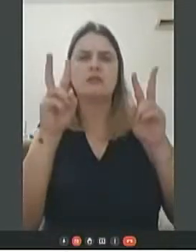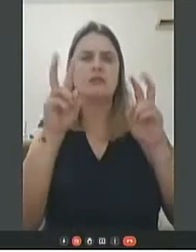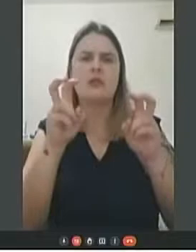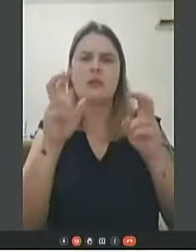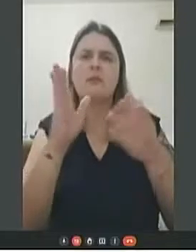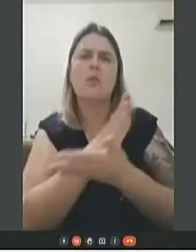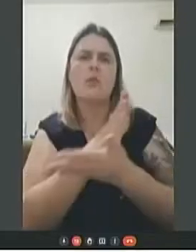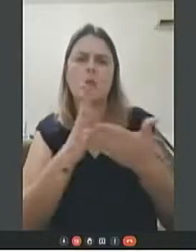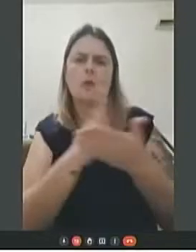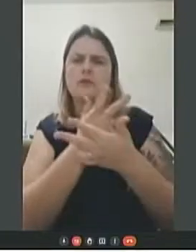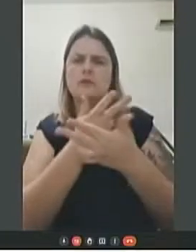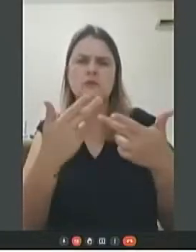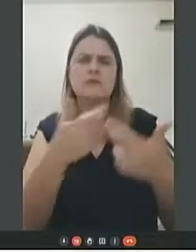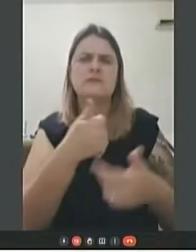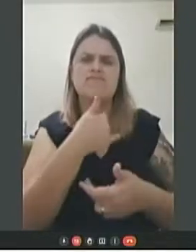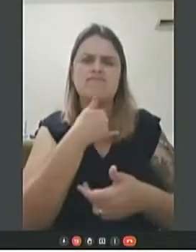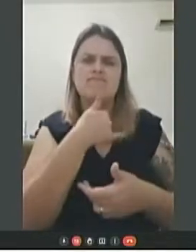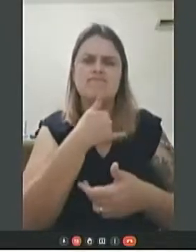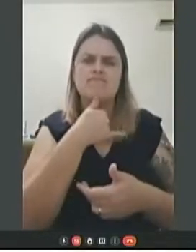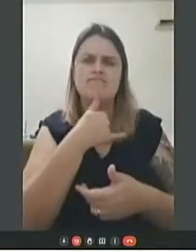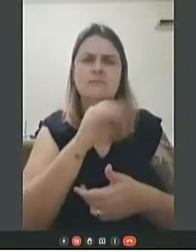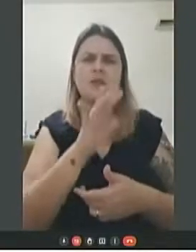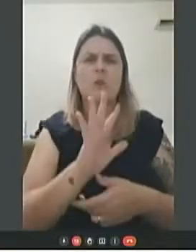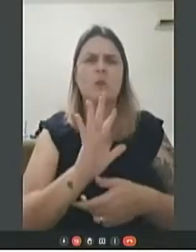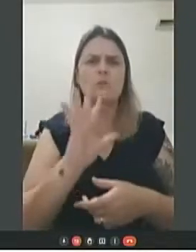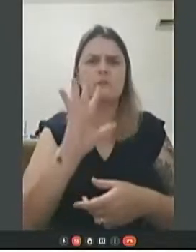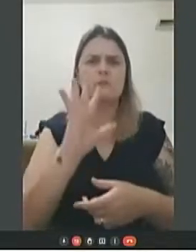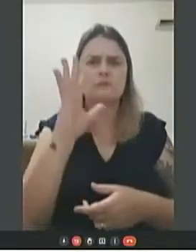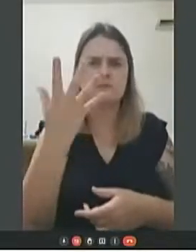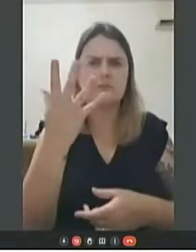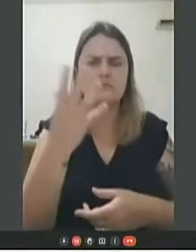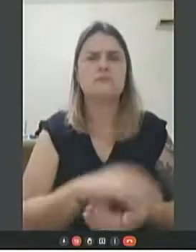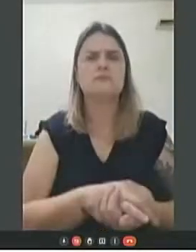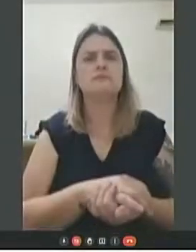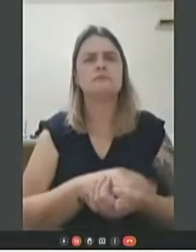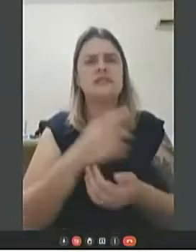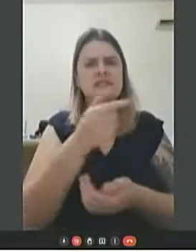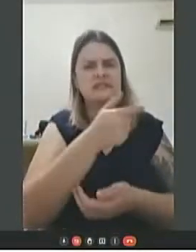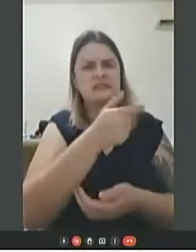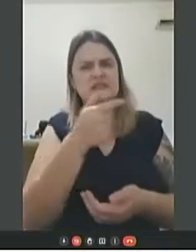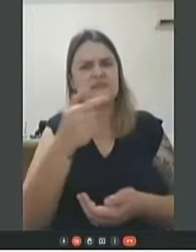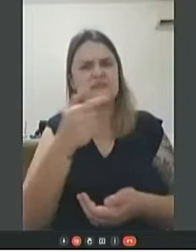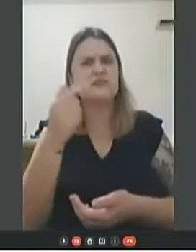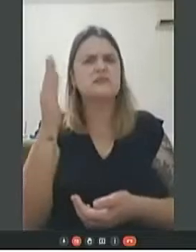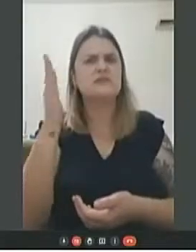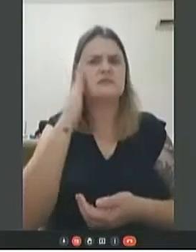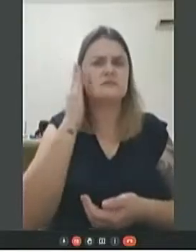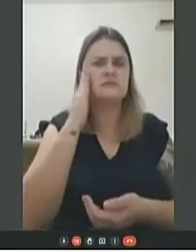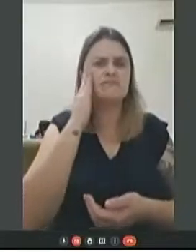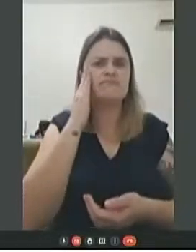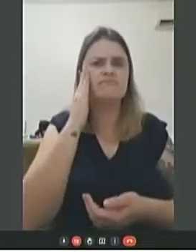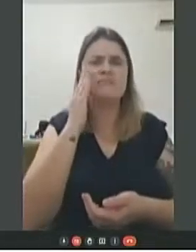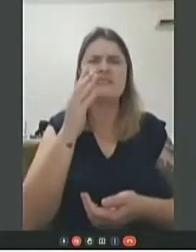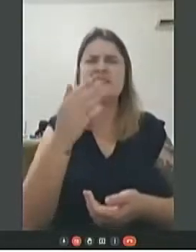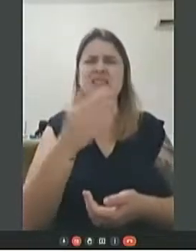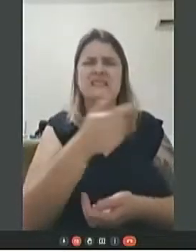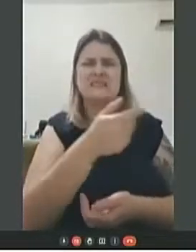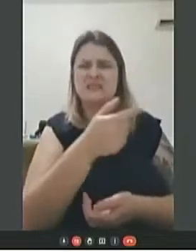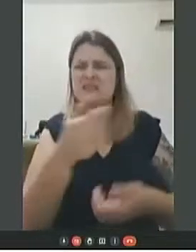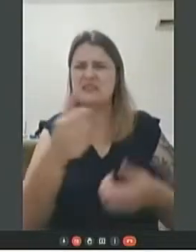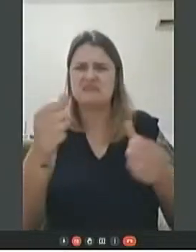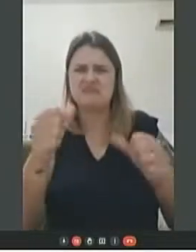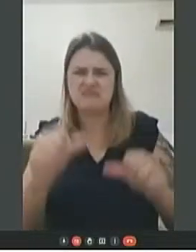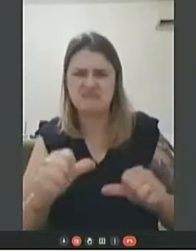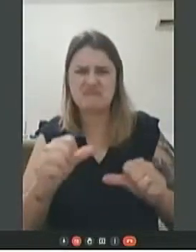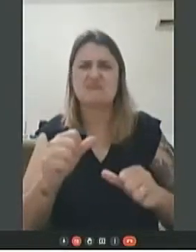situações muito tristes, que a gente teve conhecimento ao longo dessa semana. Uma péssima semana para ser mulher nesse